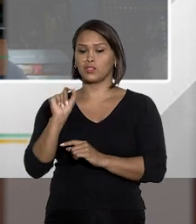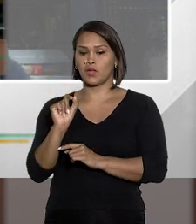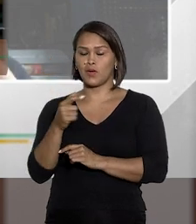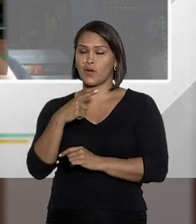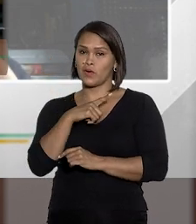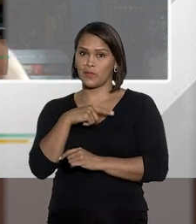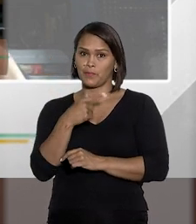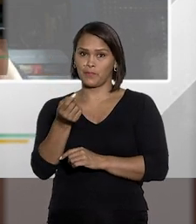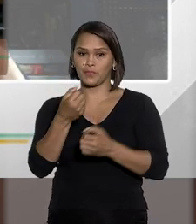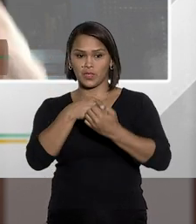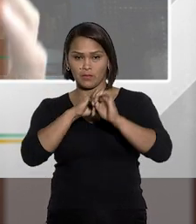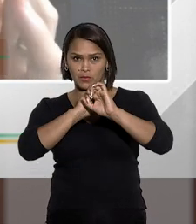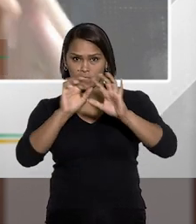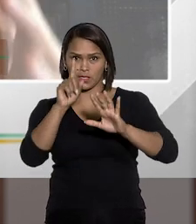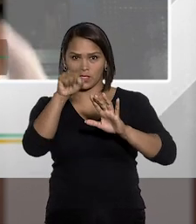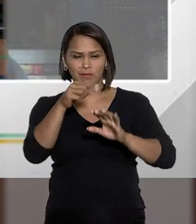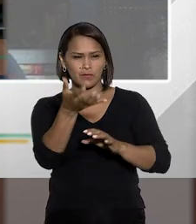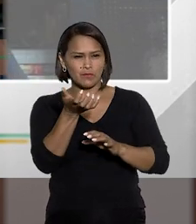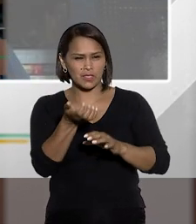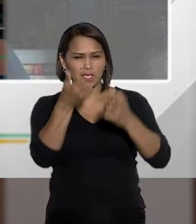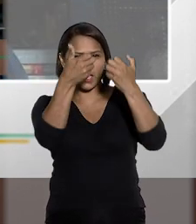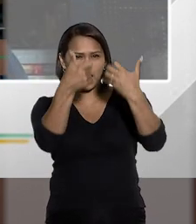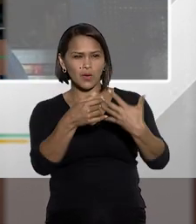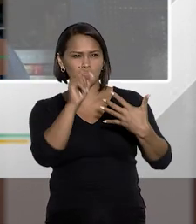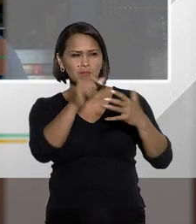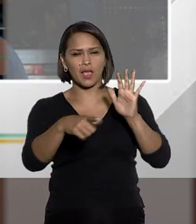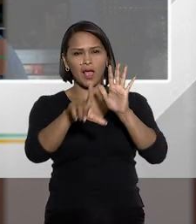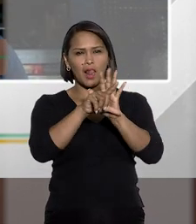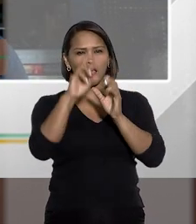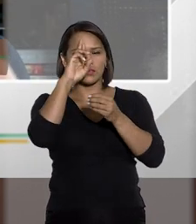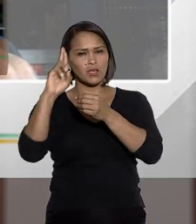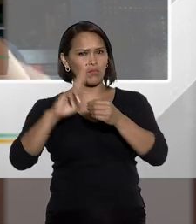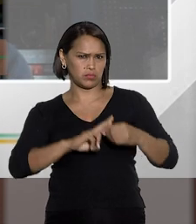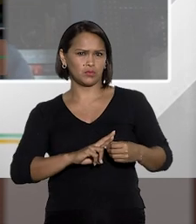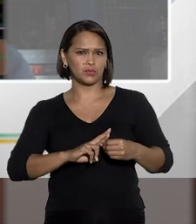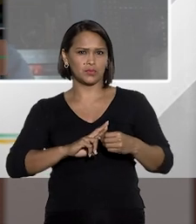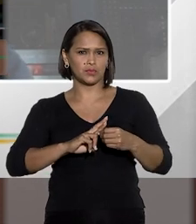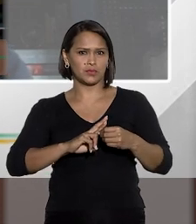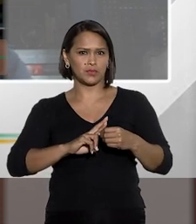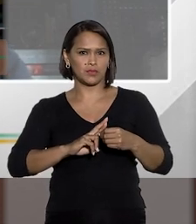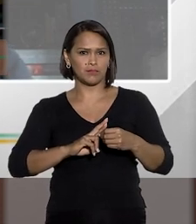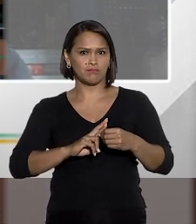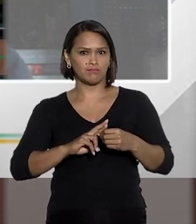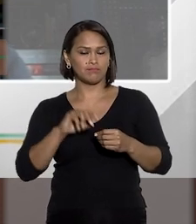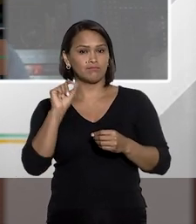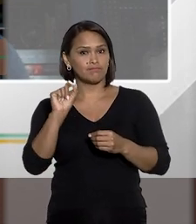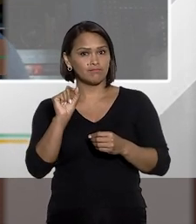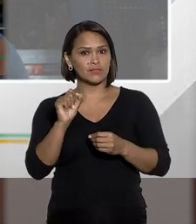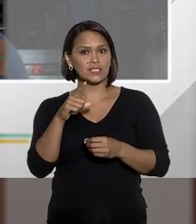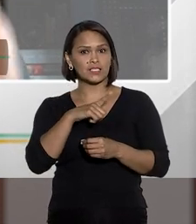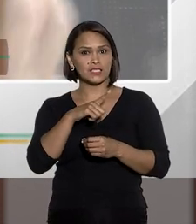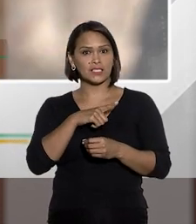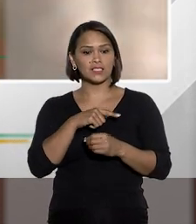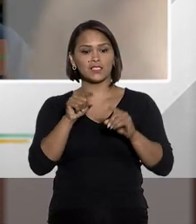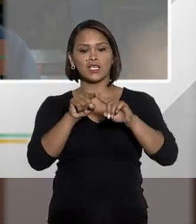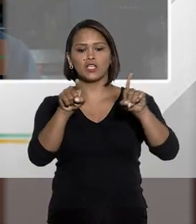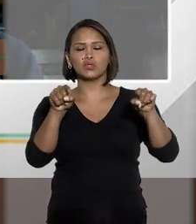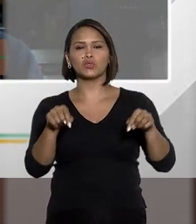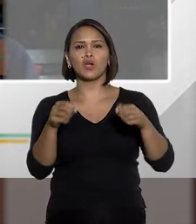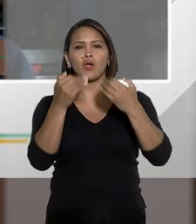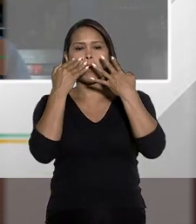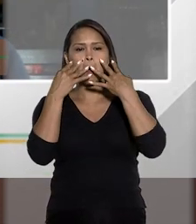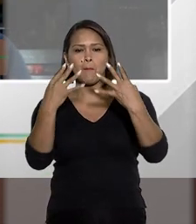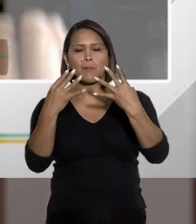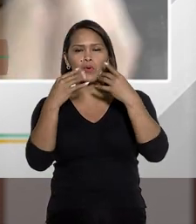palestra, me esclarecer, você quer que eu explique a lei de abuso de autoridade, tendo o seu